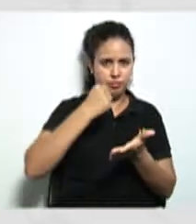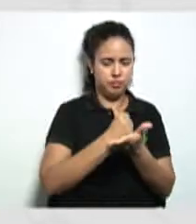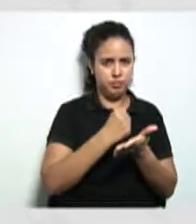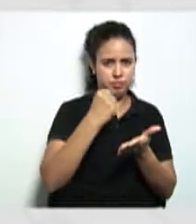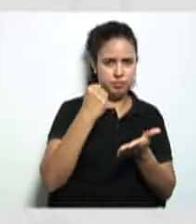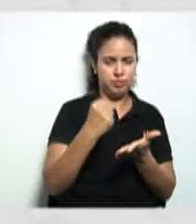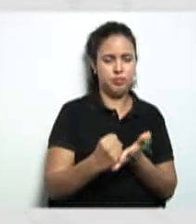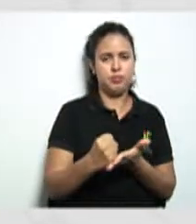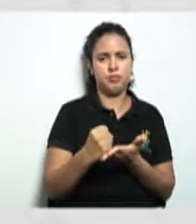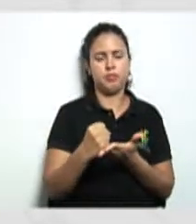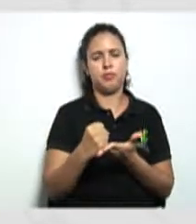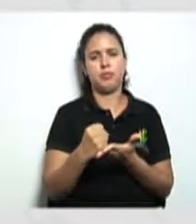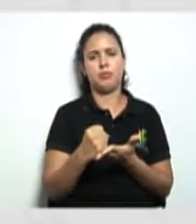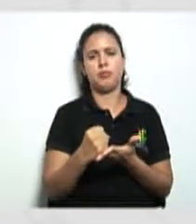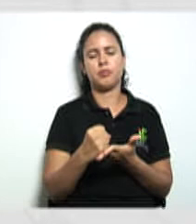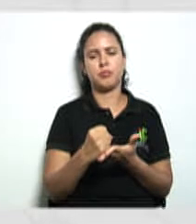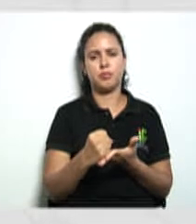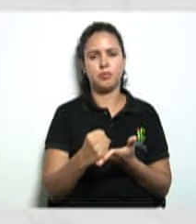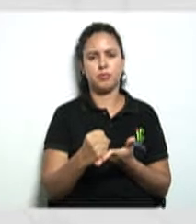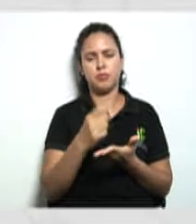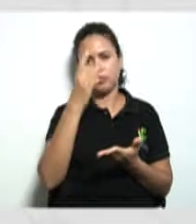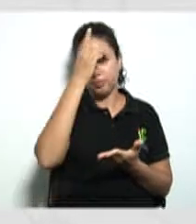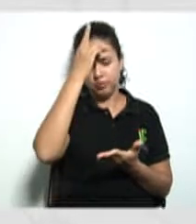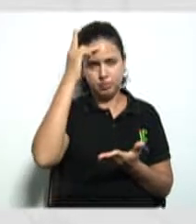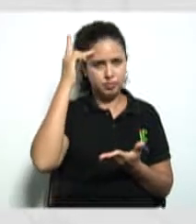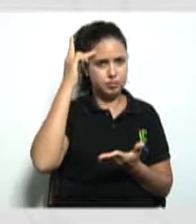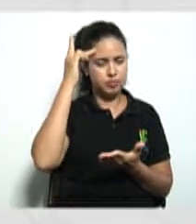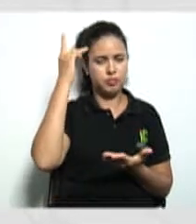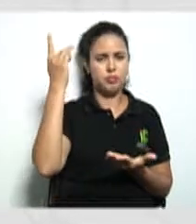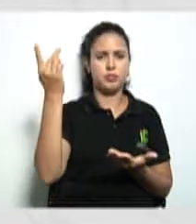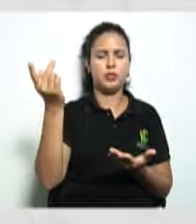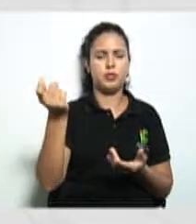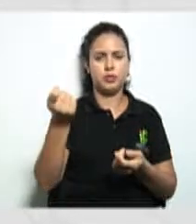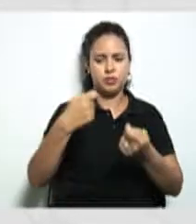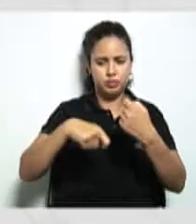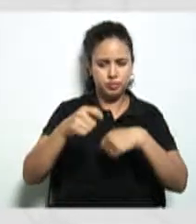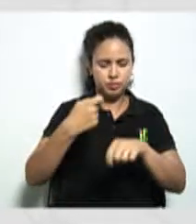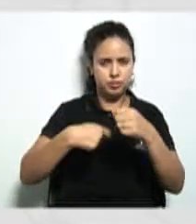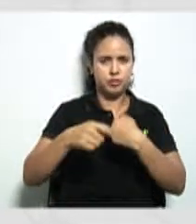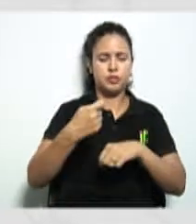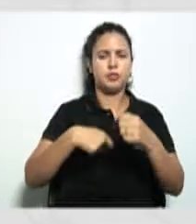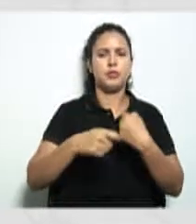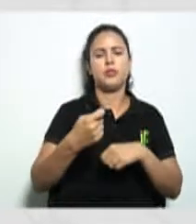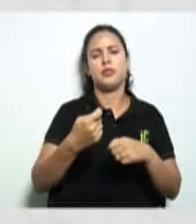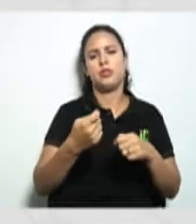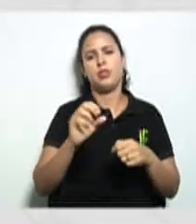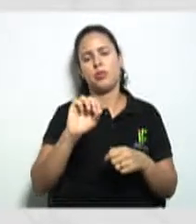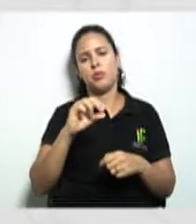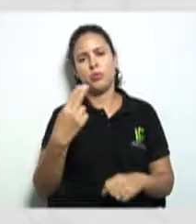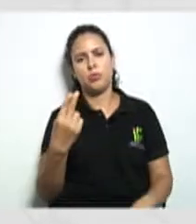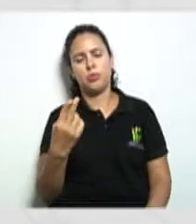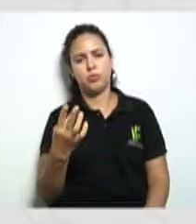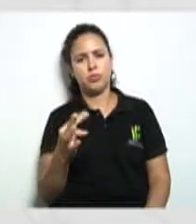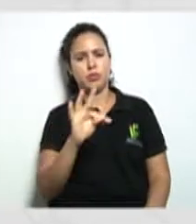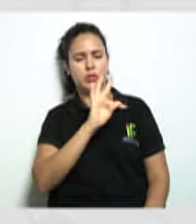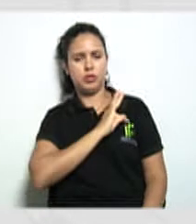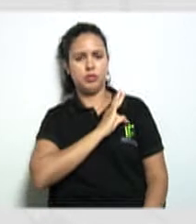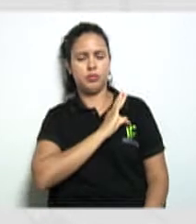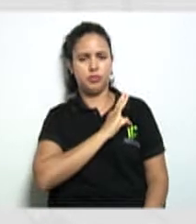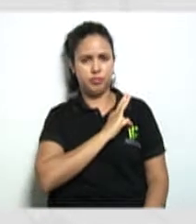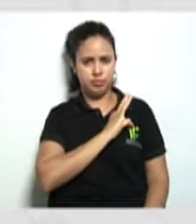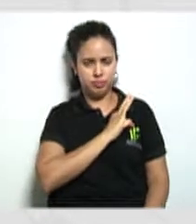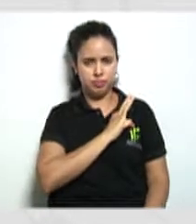consultores, no caso aqui, ou seja, contadores ou técnicos em cooperativismo? Vai ser necessário contratar